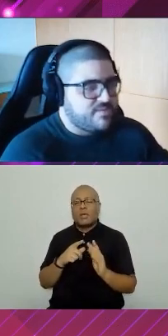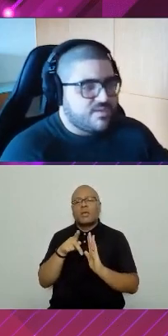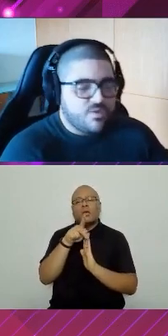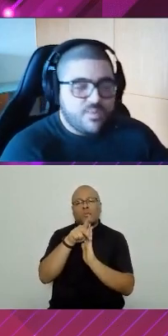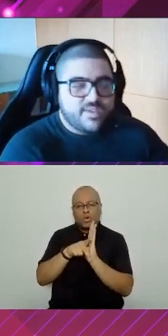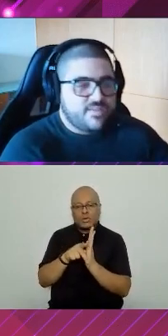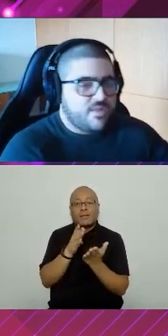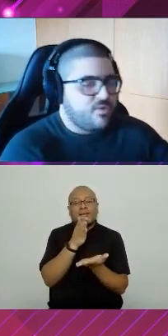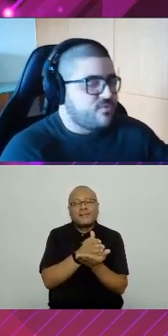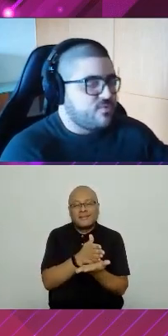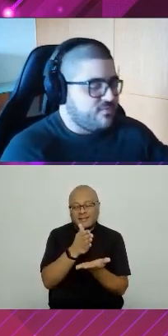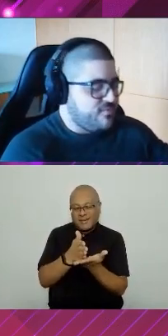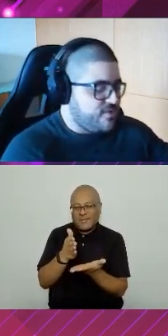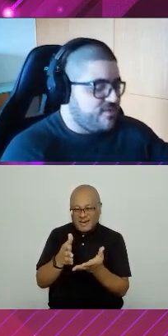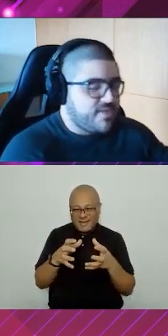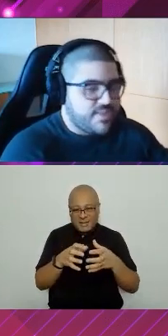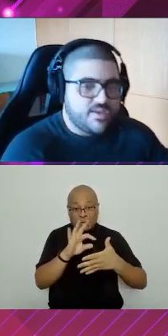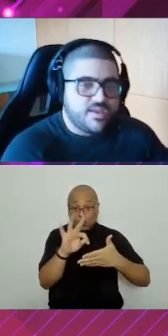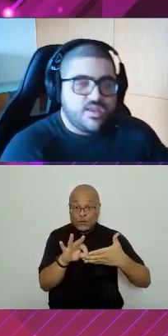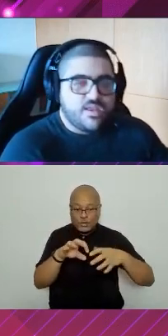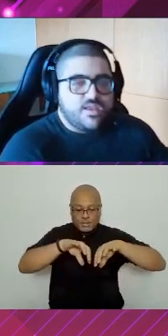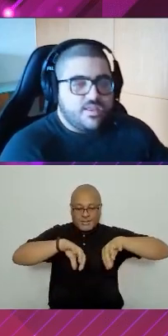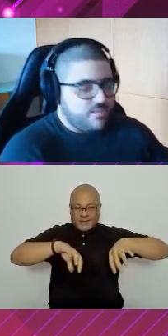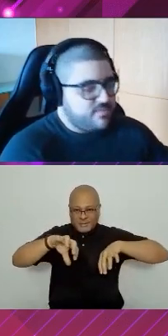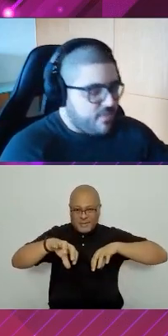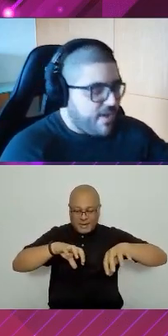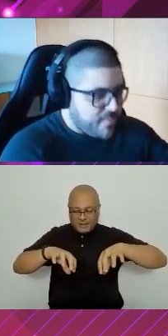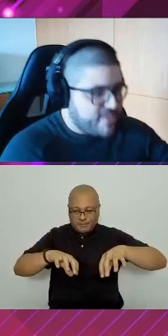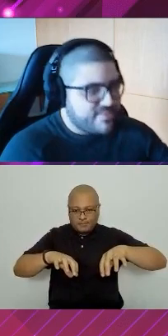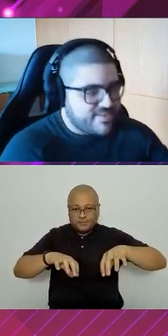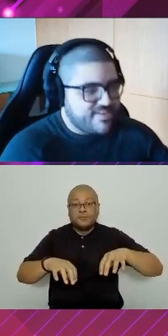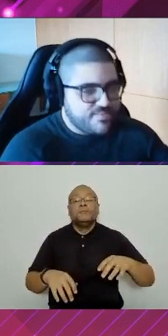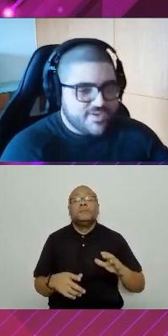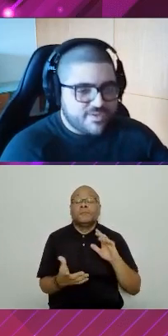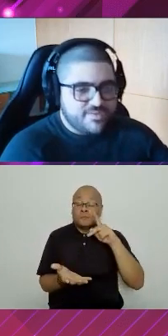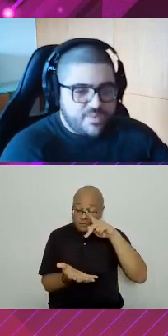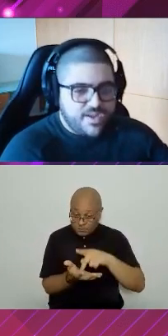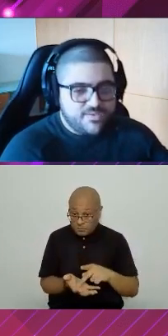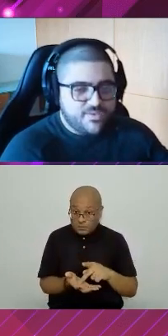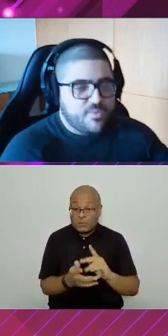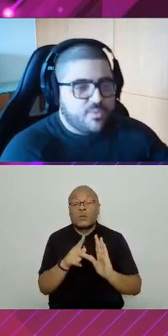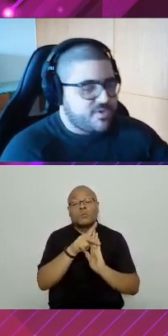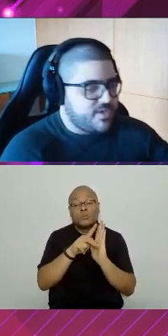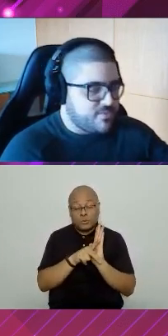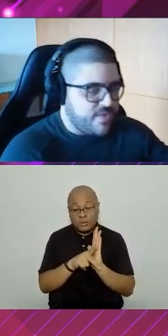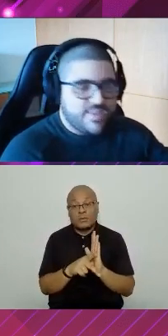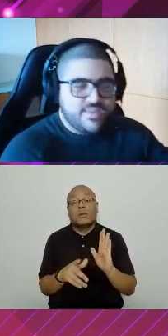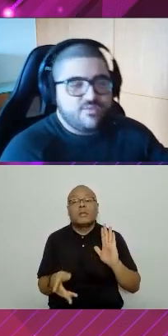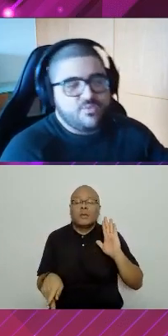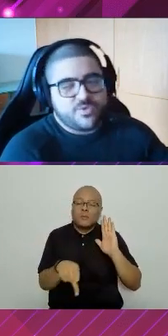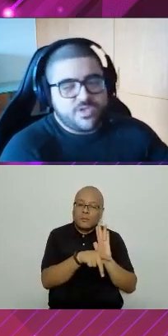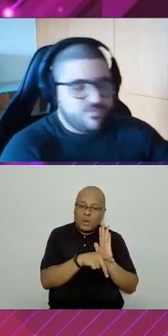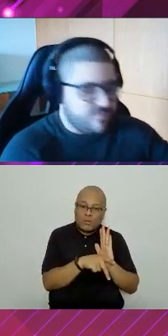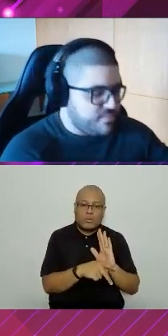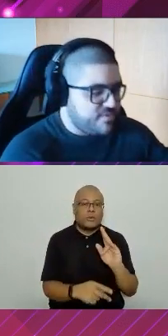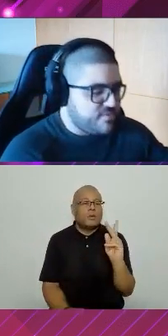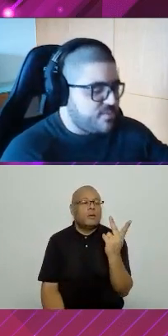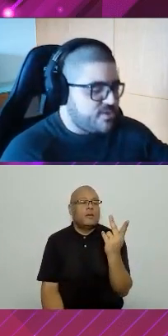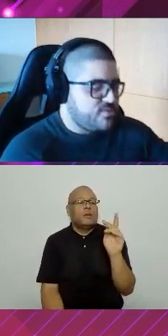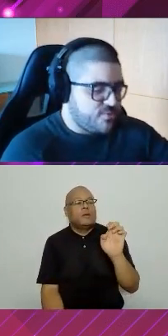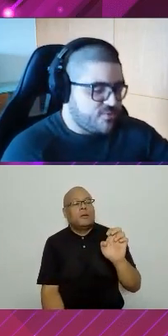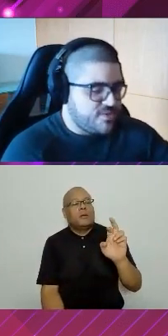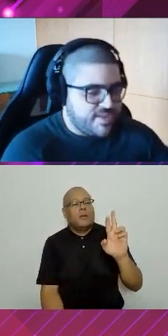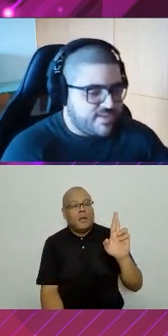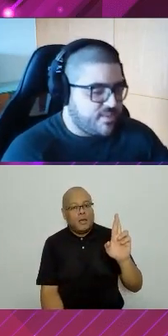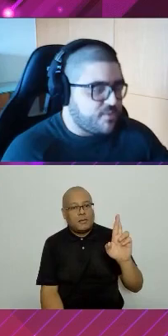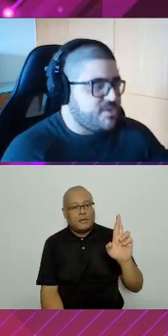separados, e como é que esse negócio todo funciona de verdade? Então, são realmente três projetos separados. Eu tenho o projeto do header, o meu projeto do numbers, o